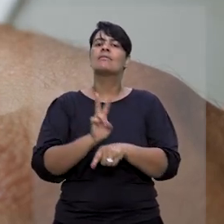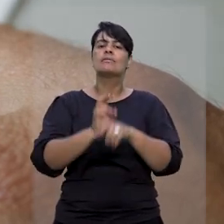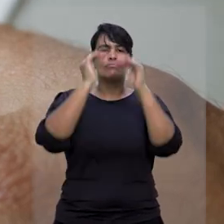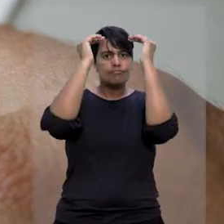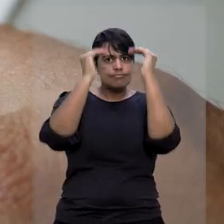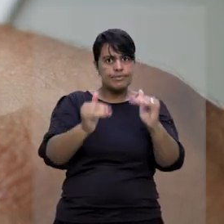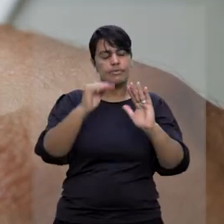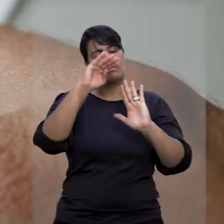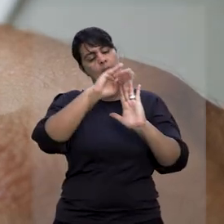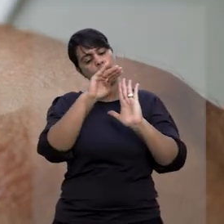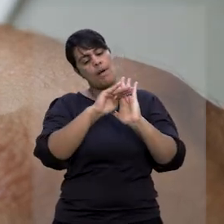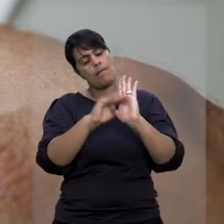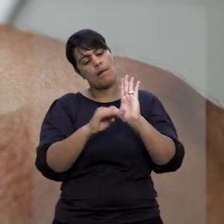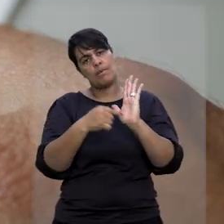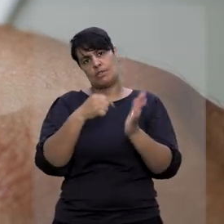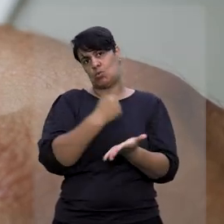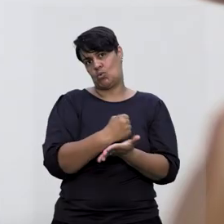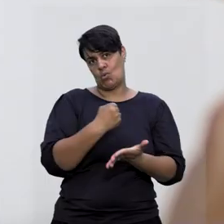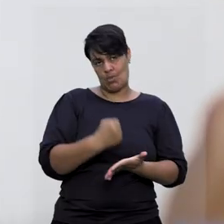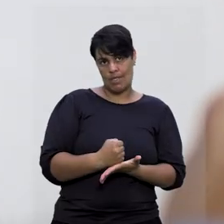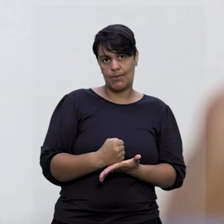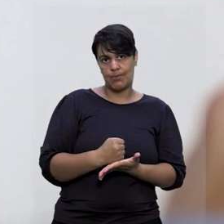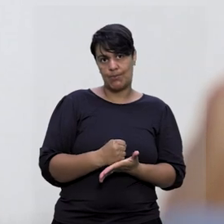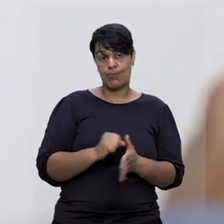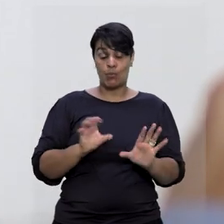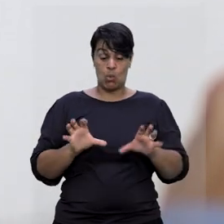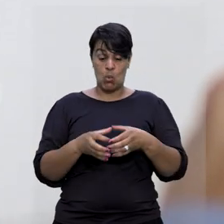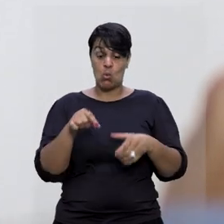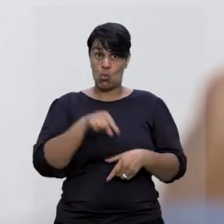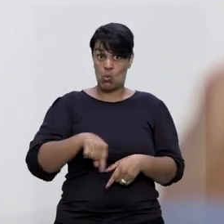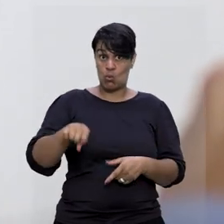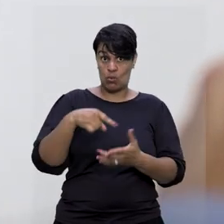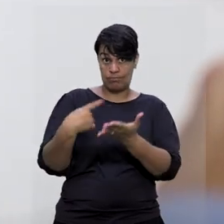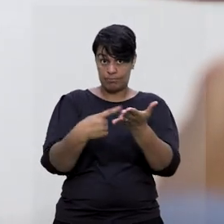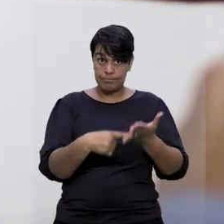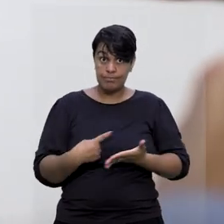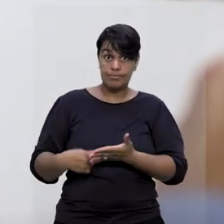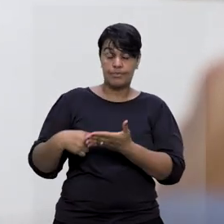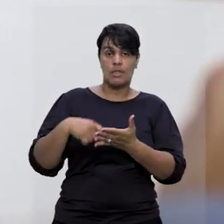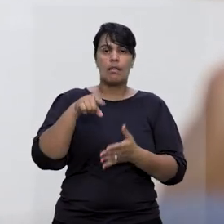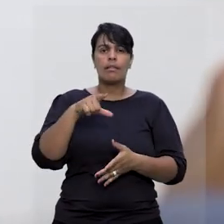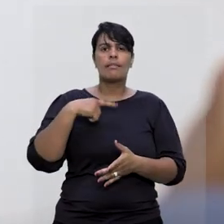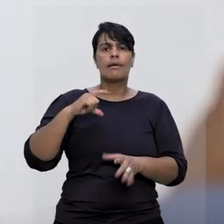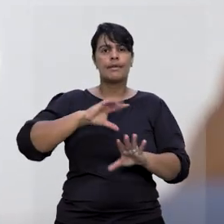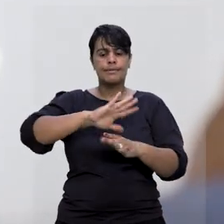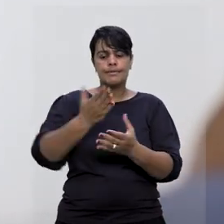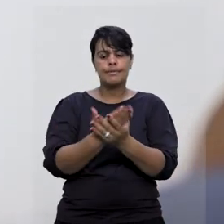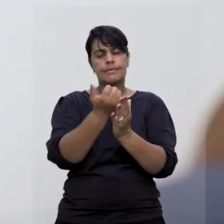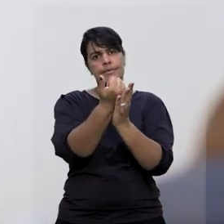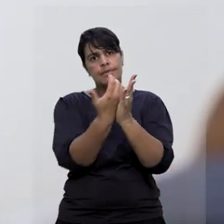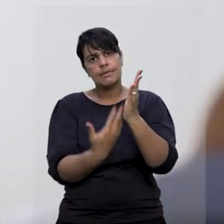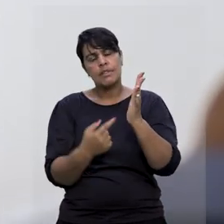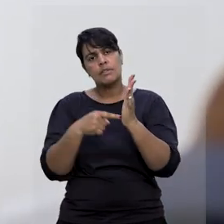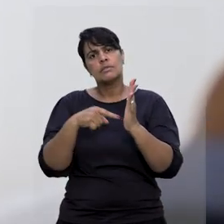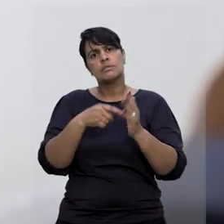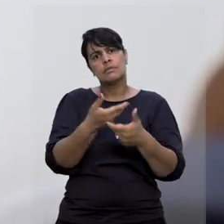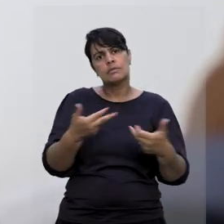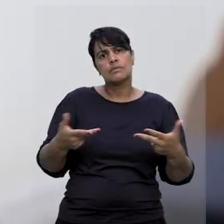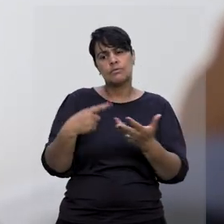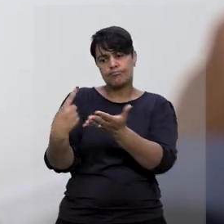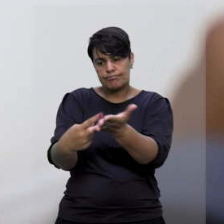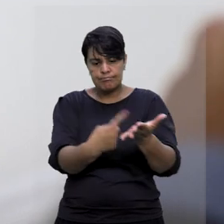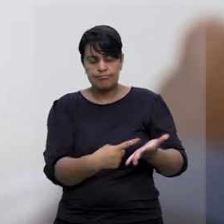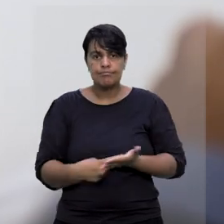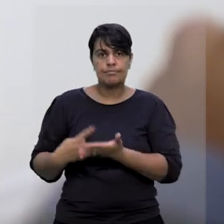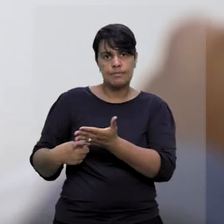cumprimento das obrigações pactuadas. Para o colegiado, em ação que se questiona o cumprimento das obrigações firmadas entre